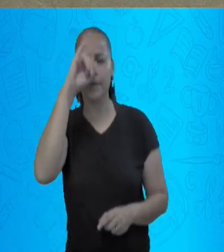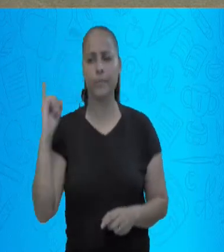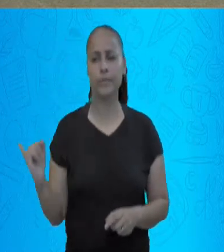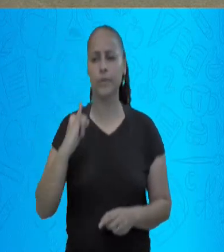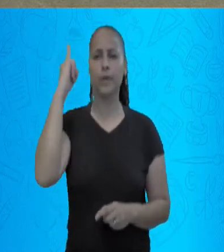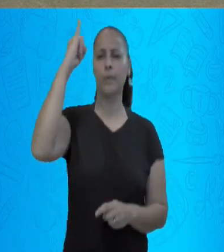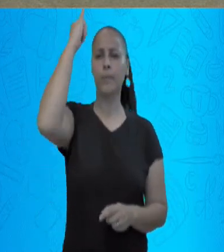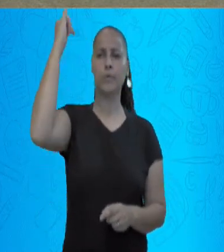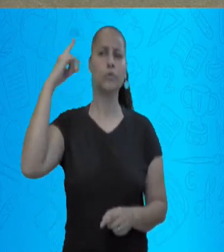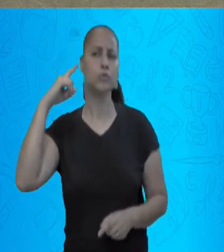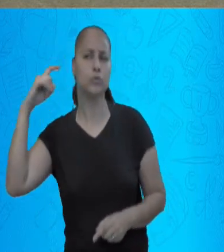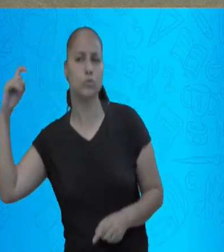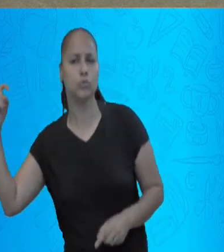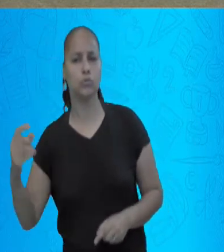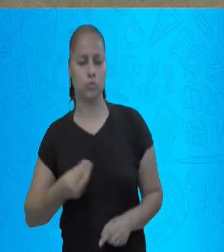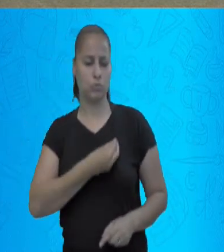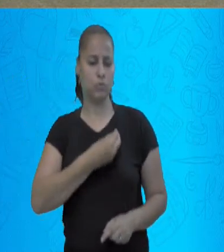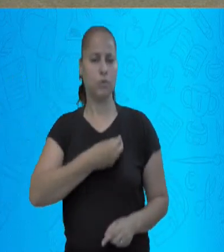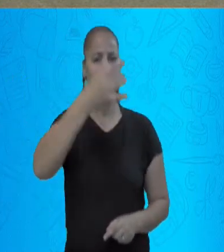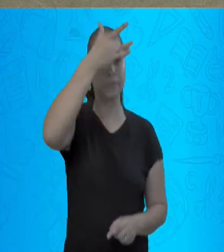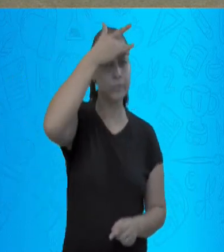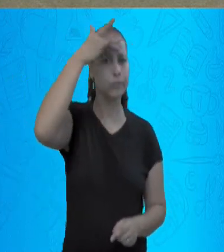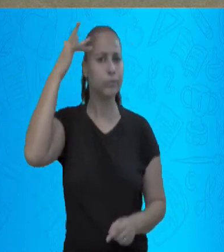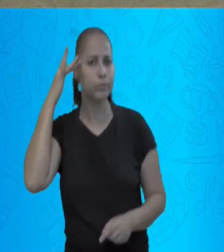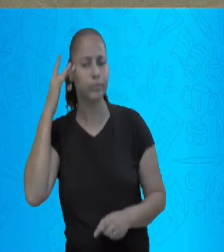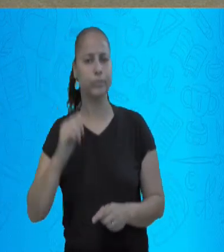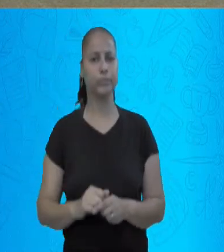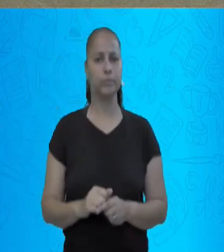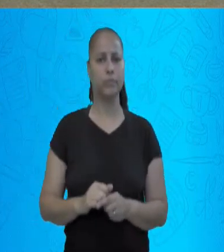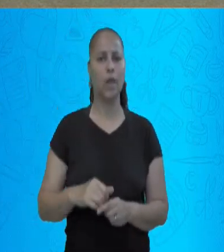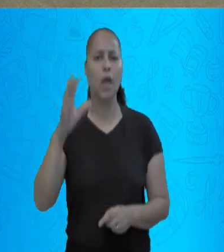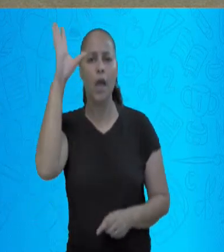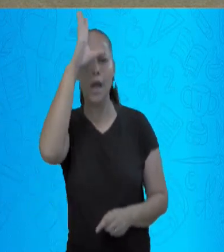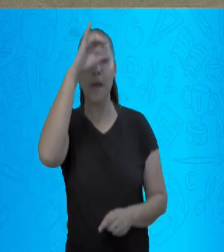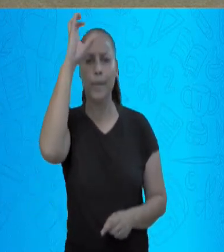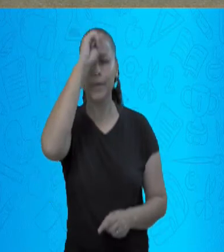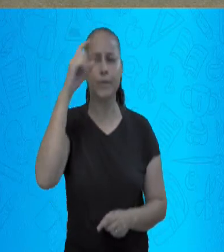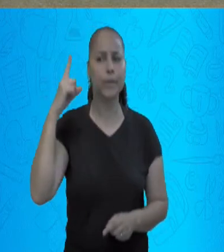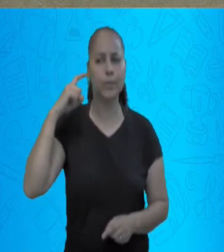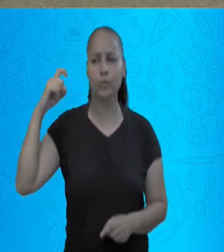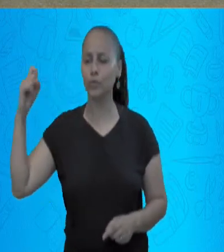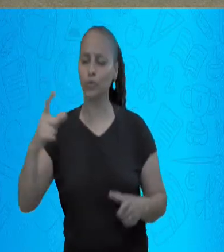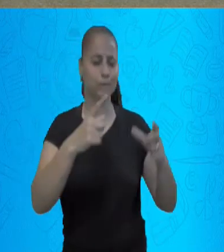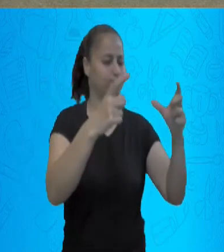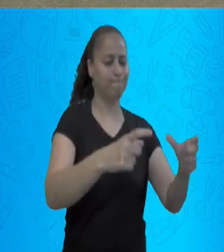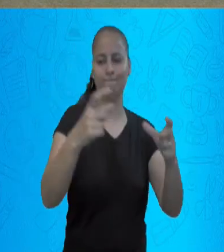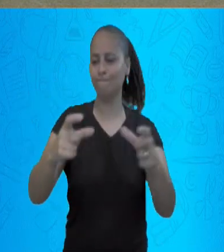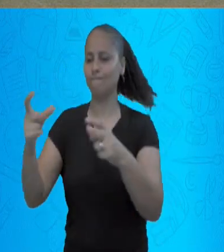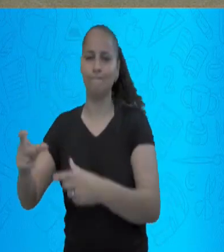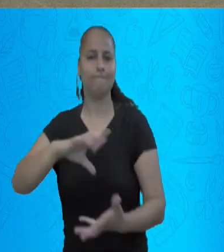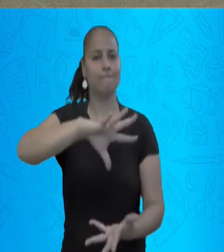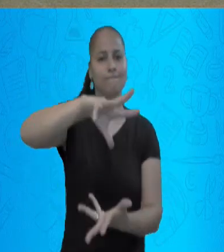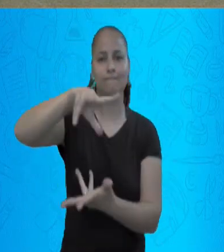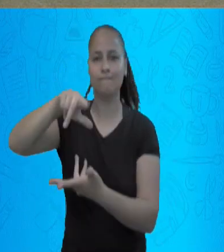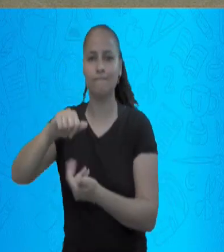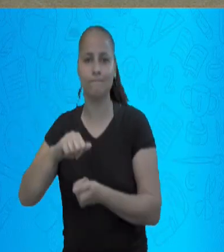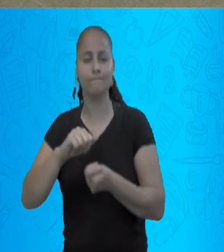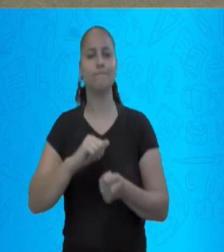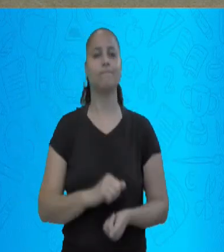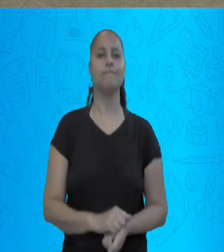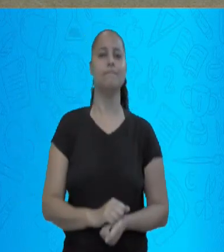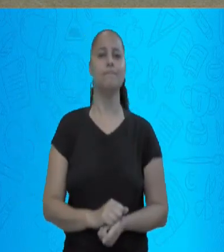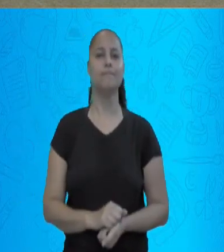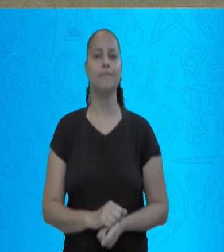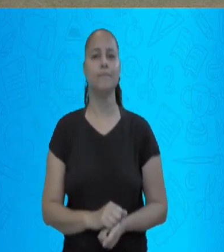sons na vida do homem. Aprendemos que os sons estão presentes por toda parte. Enfim,